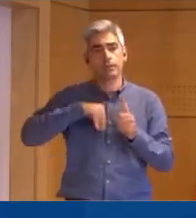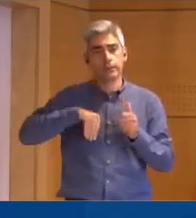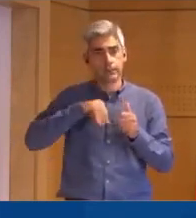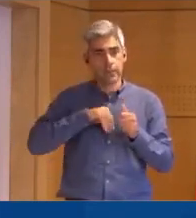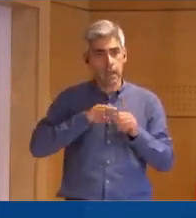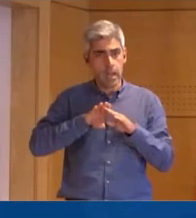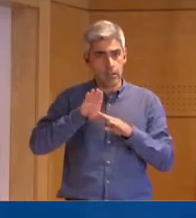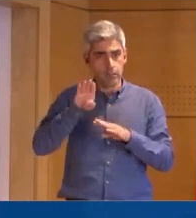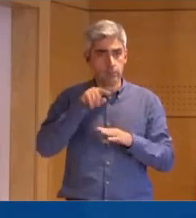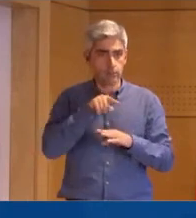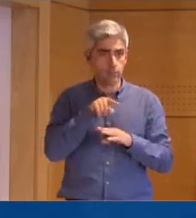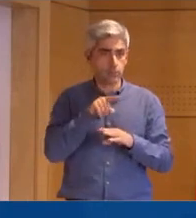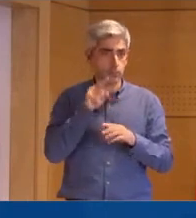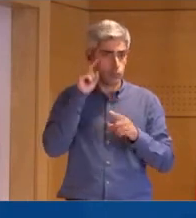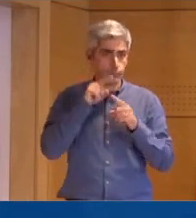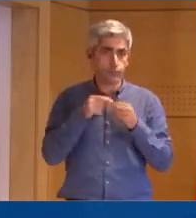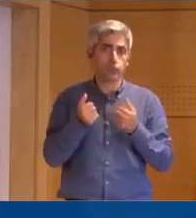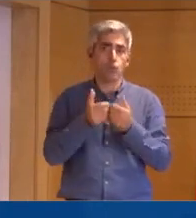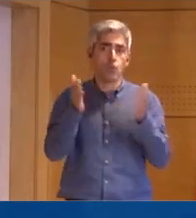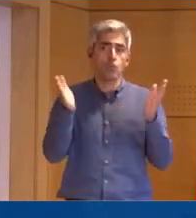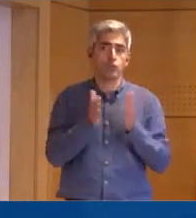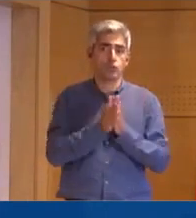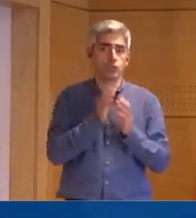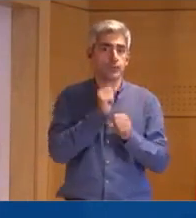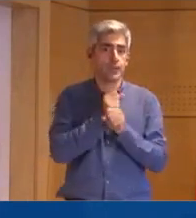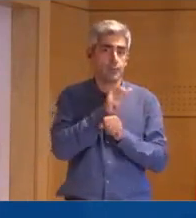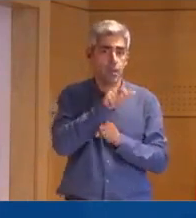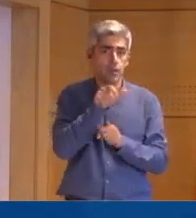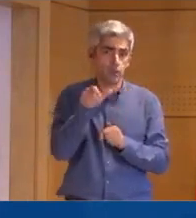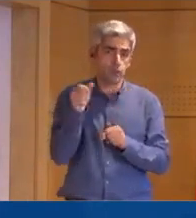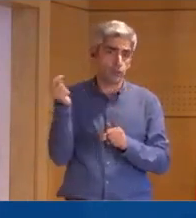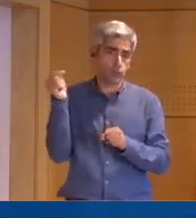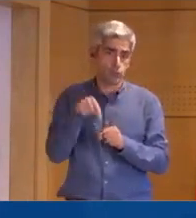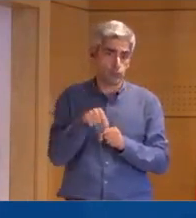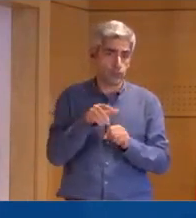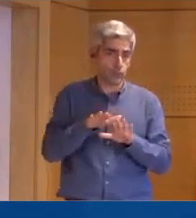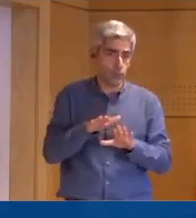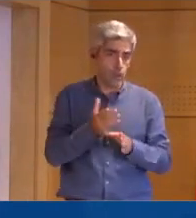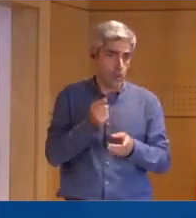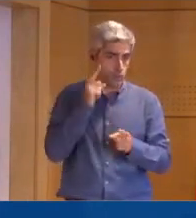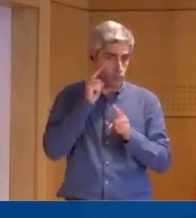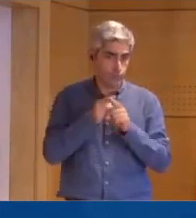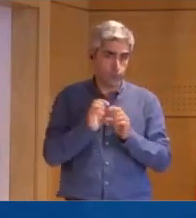salários, ele é para todos os trabalhadores que aqui cheguem e para todos os trabalhadores que aqui estão.